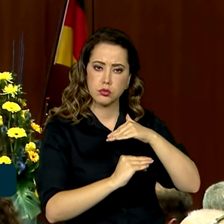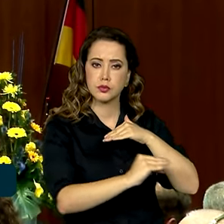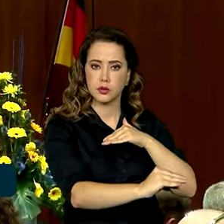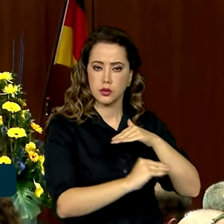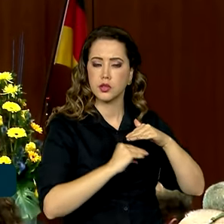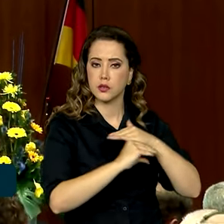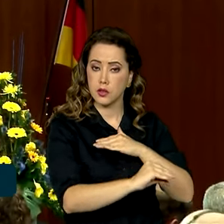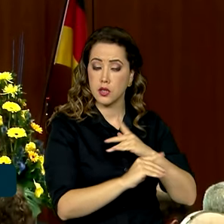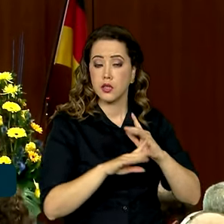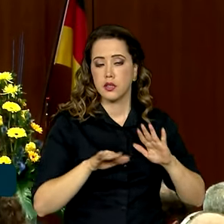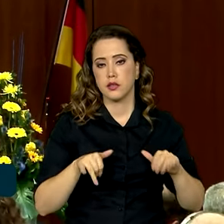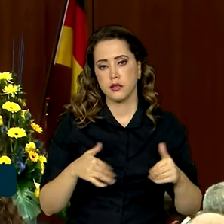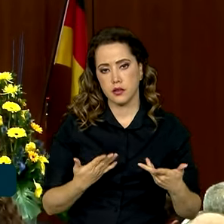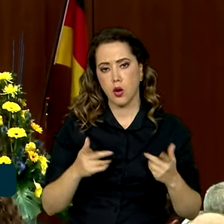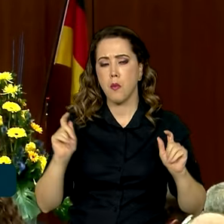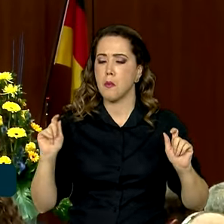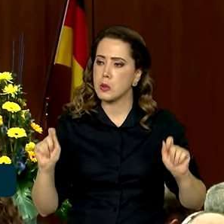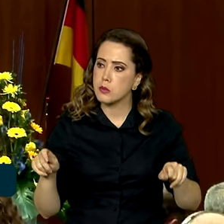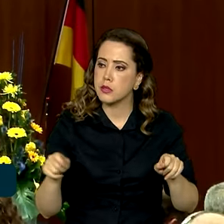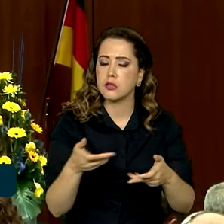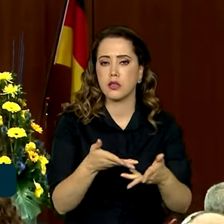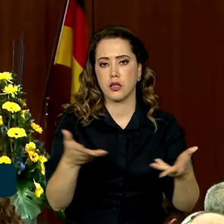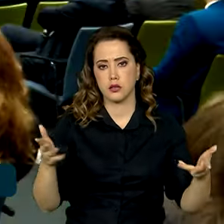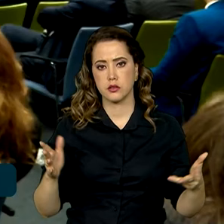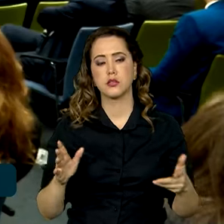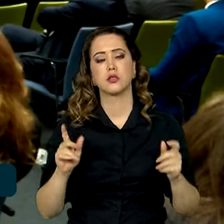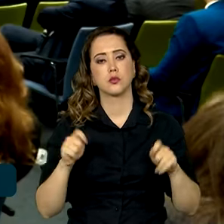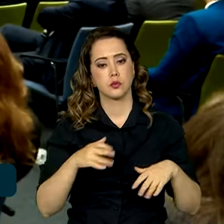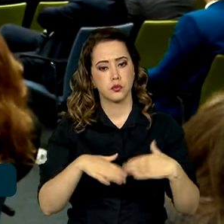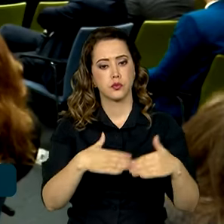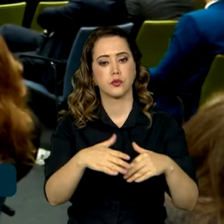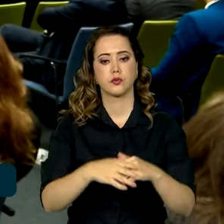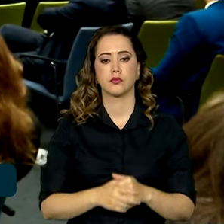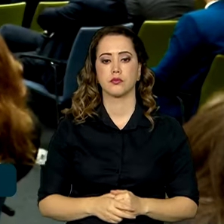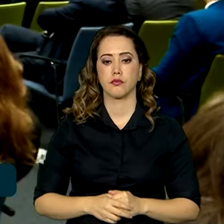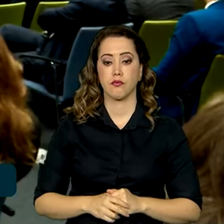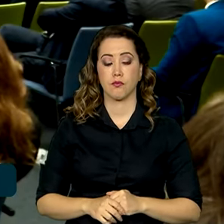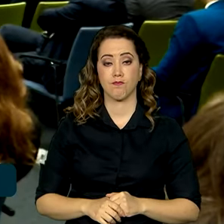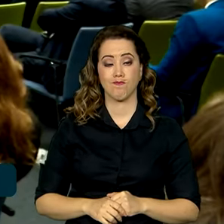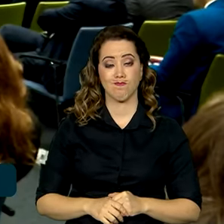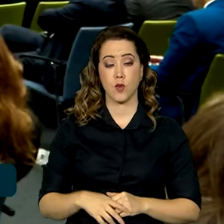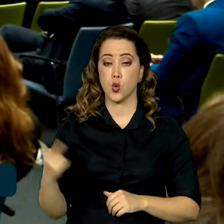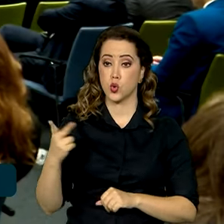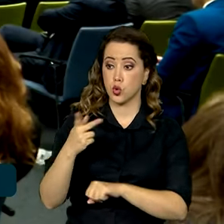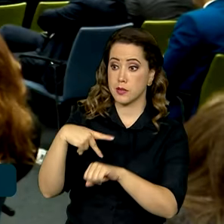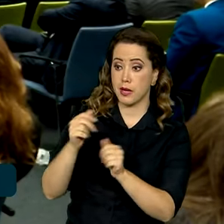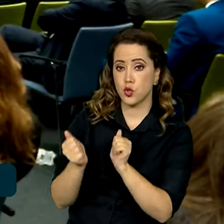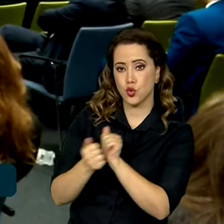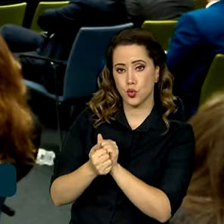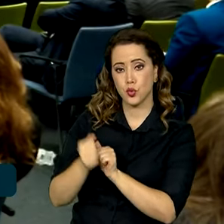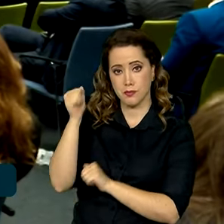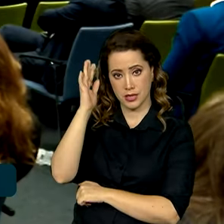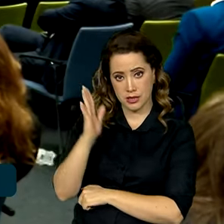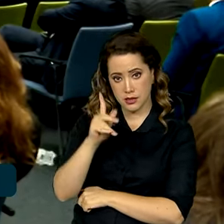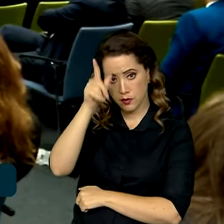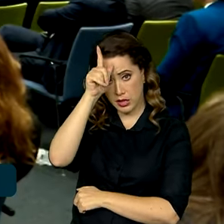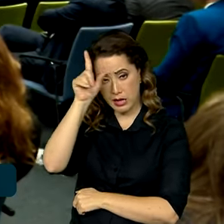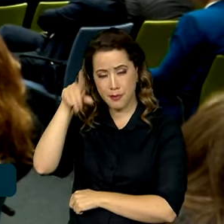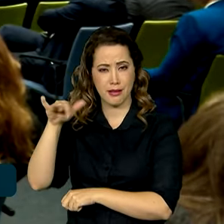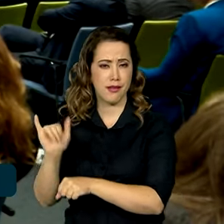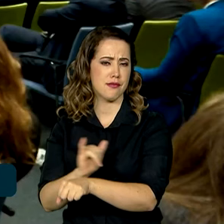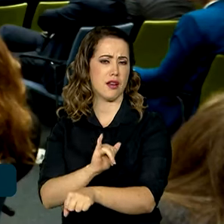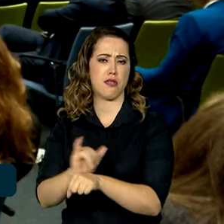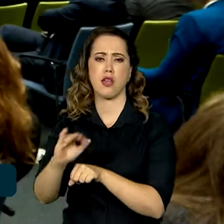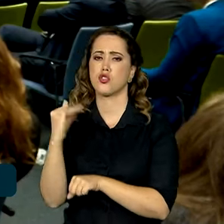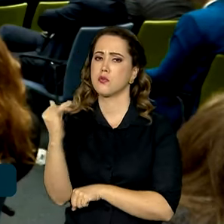e, portanto, viabilizando todos esses projetos. A parceria Brasil-Alemanha é estratégica porque tem